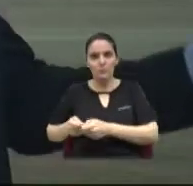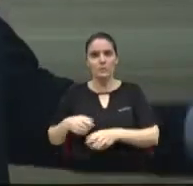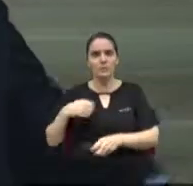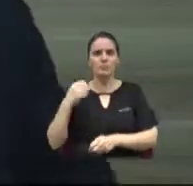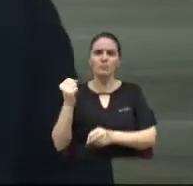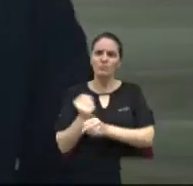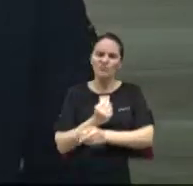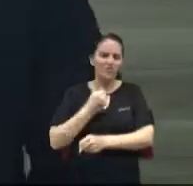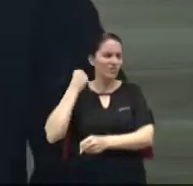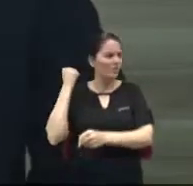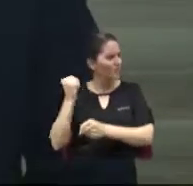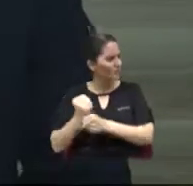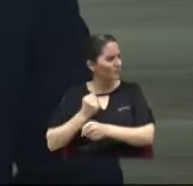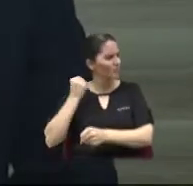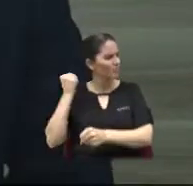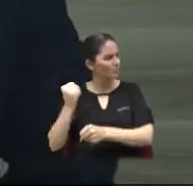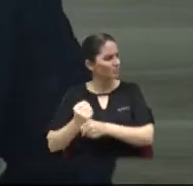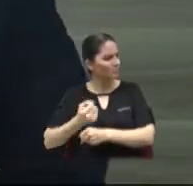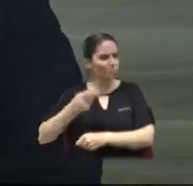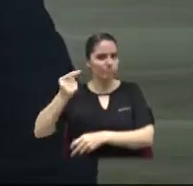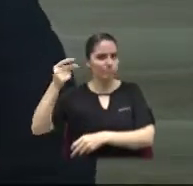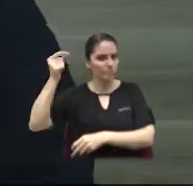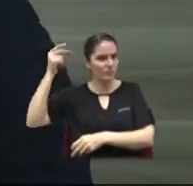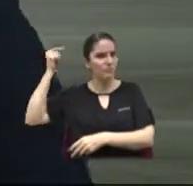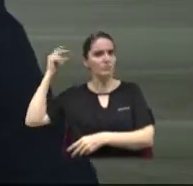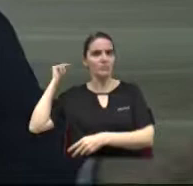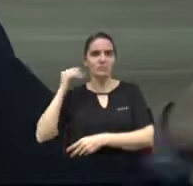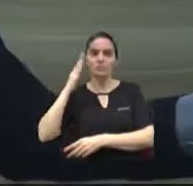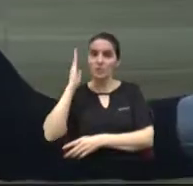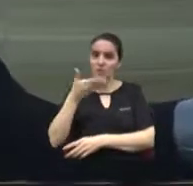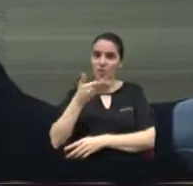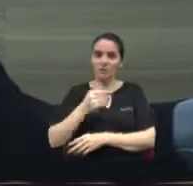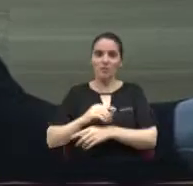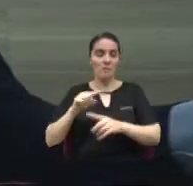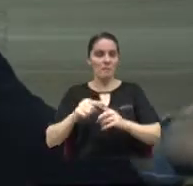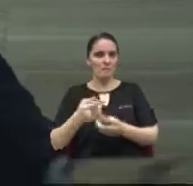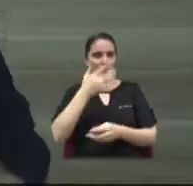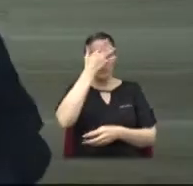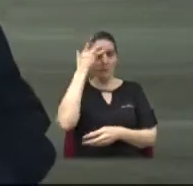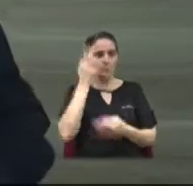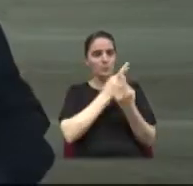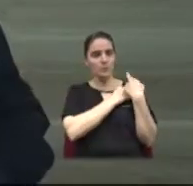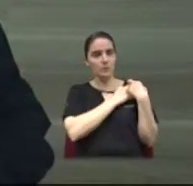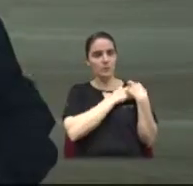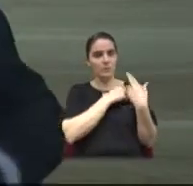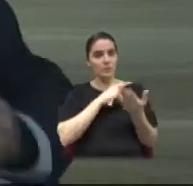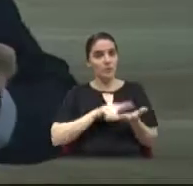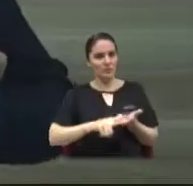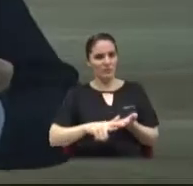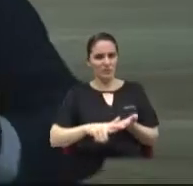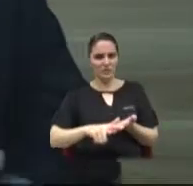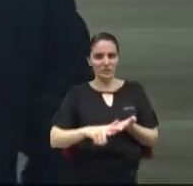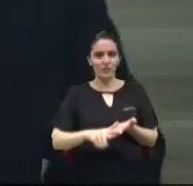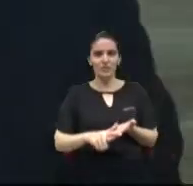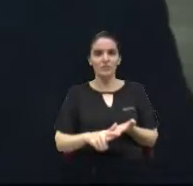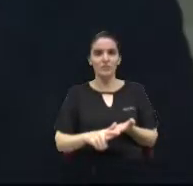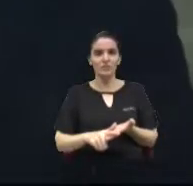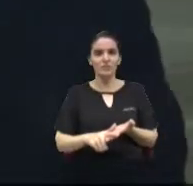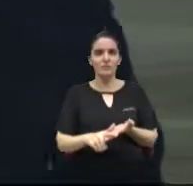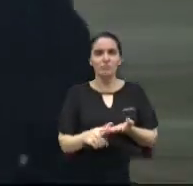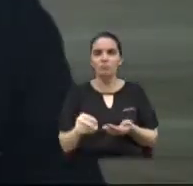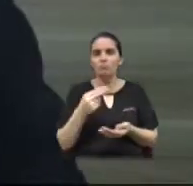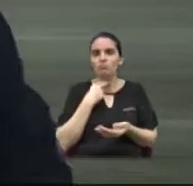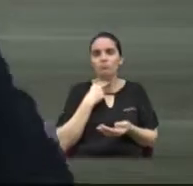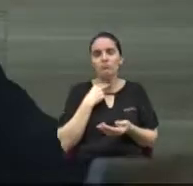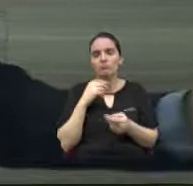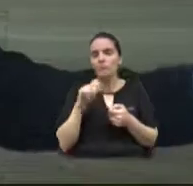no outro mandato, lutando, e a vigilância sanitária fica de mãos vendadas, porque